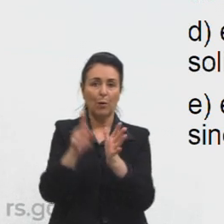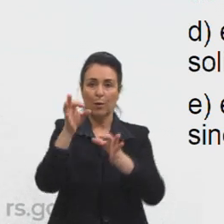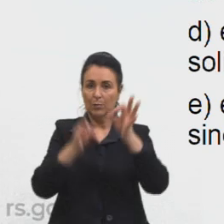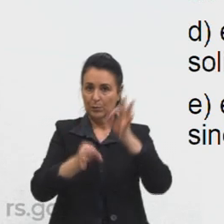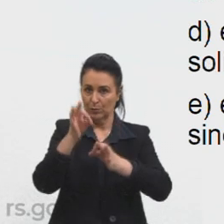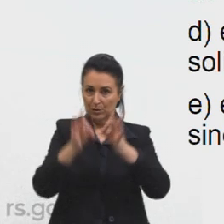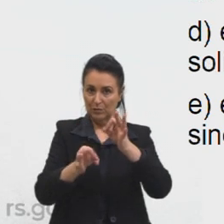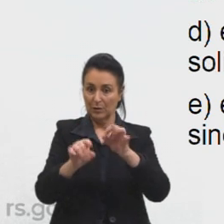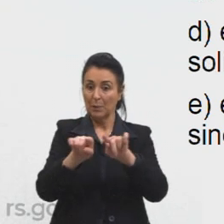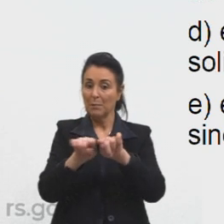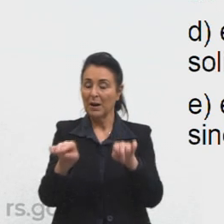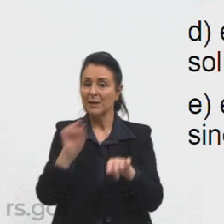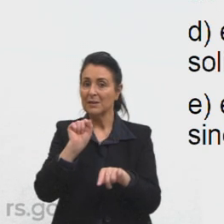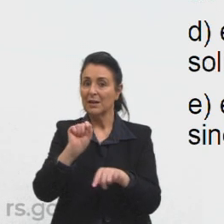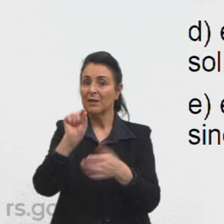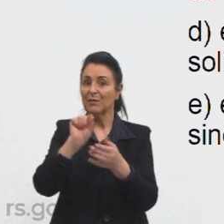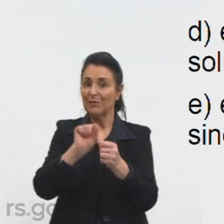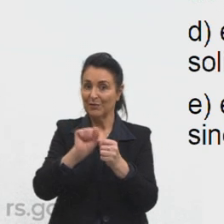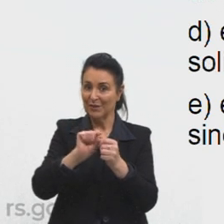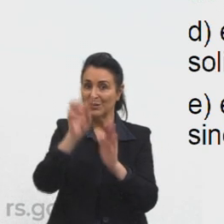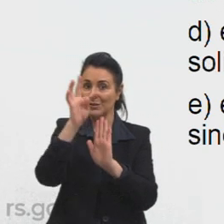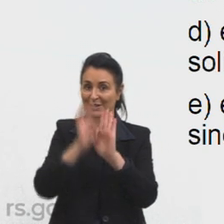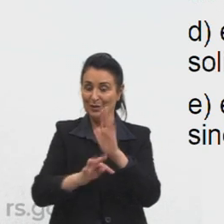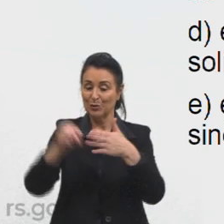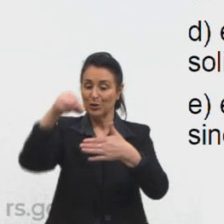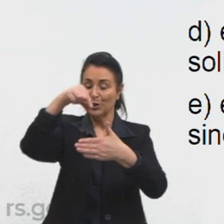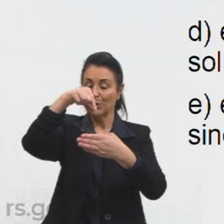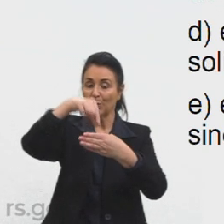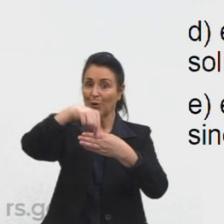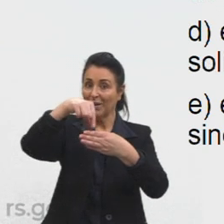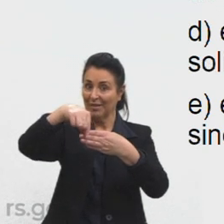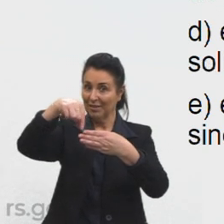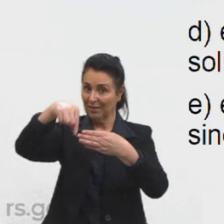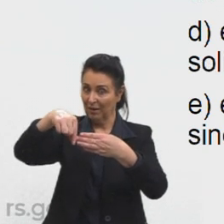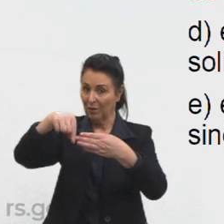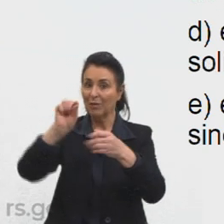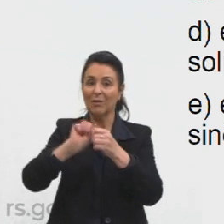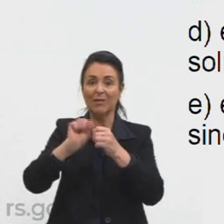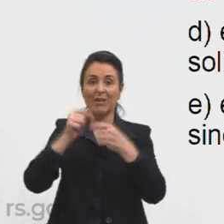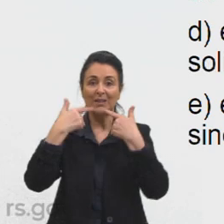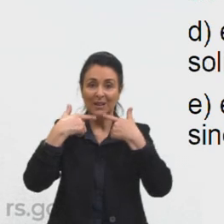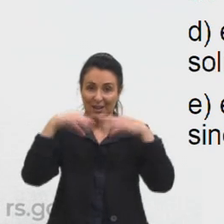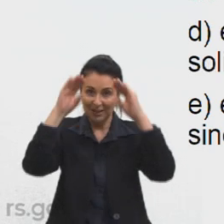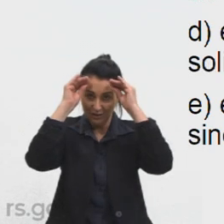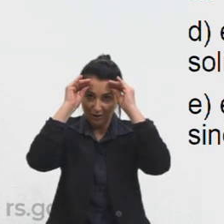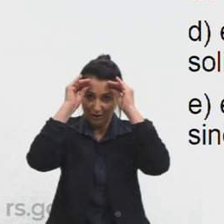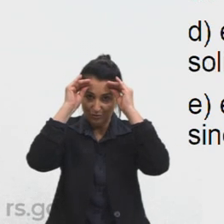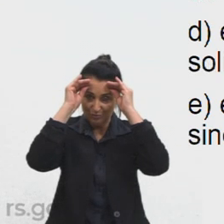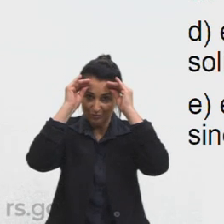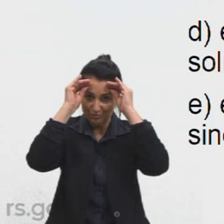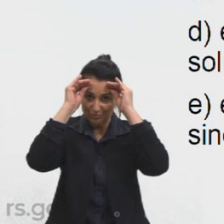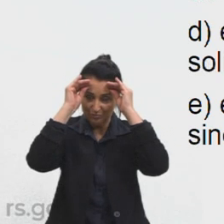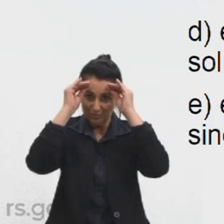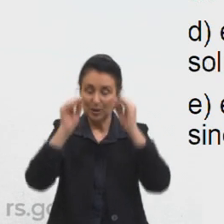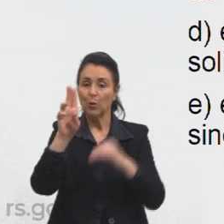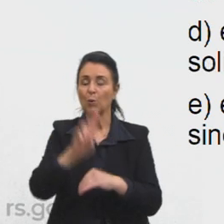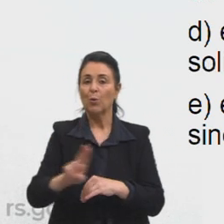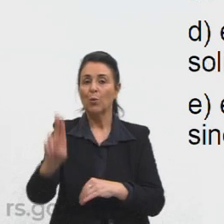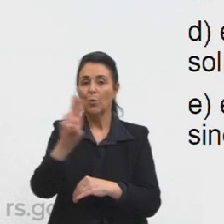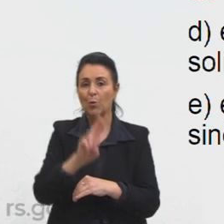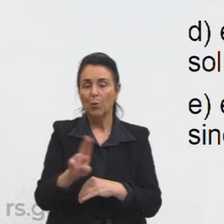petição se usar de um texto de cordel vai fazer essa linguagem esse uso